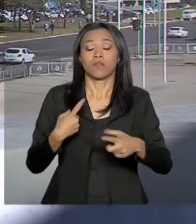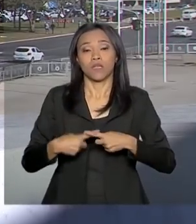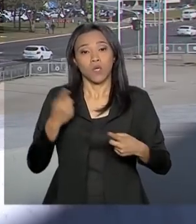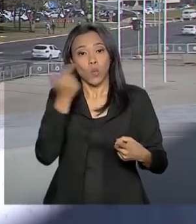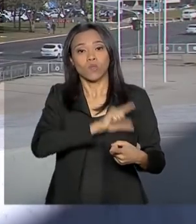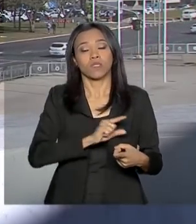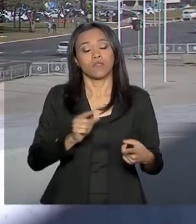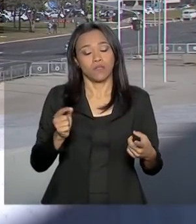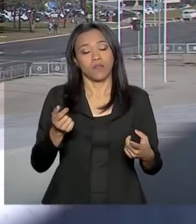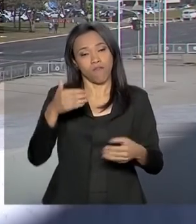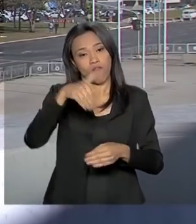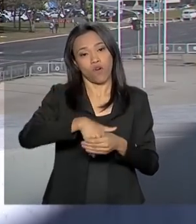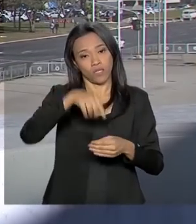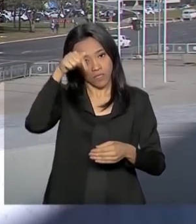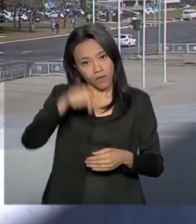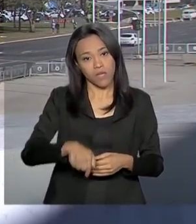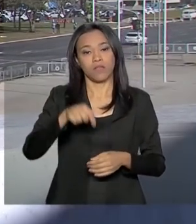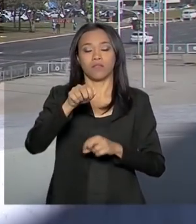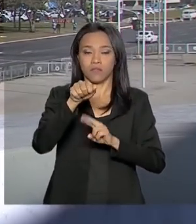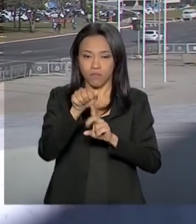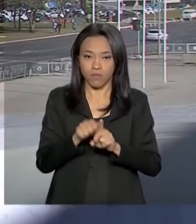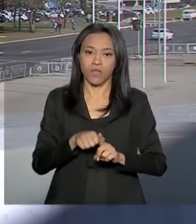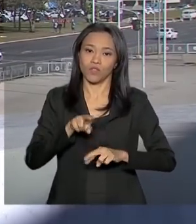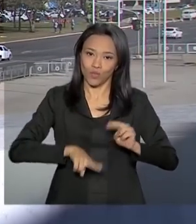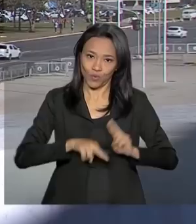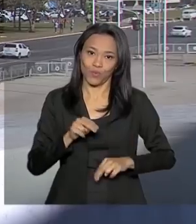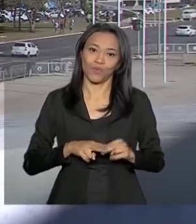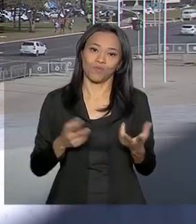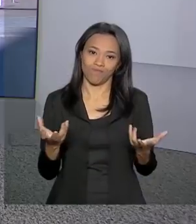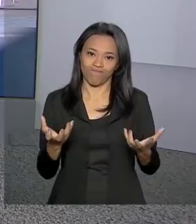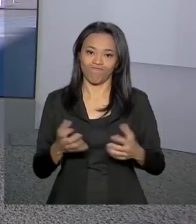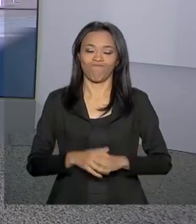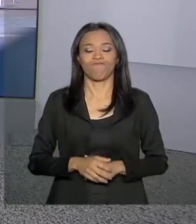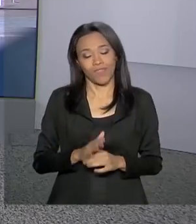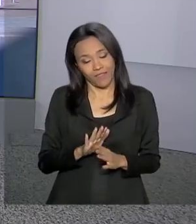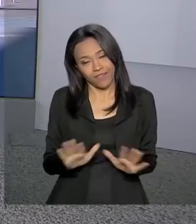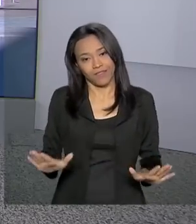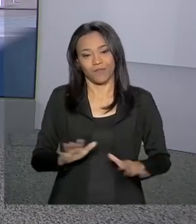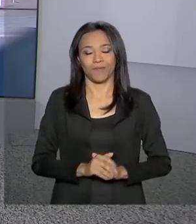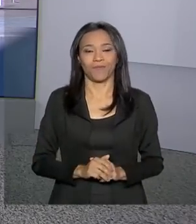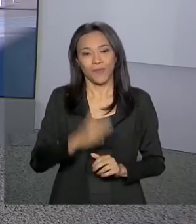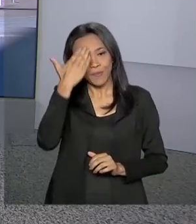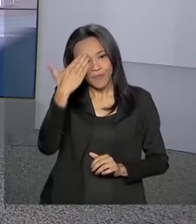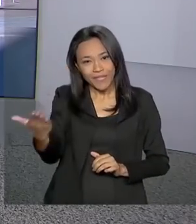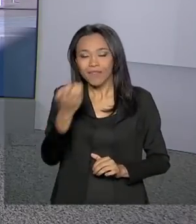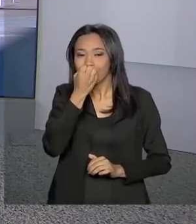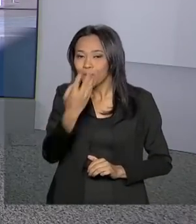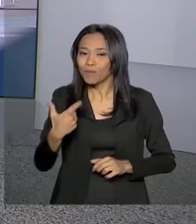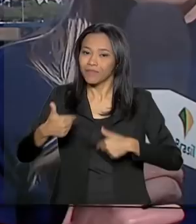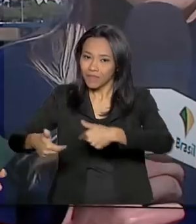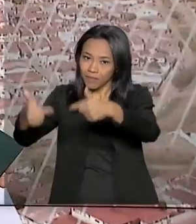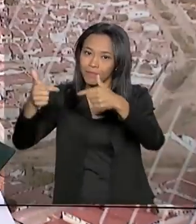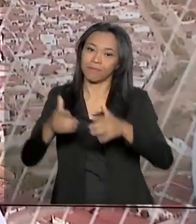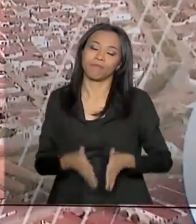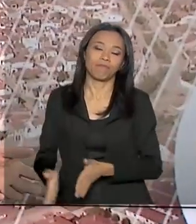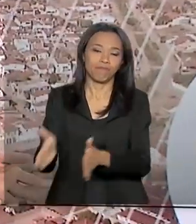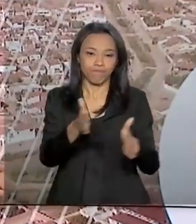votação aconteça ainda neste mês de junho. É isso, Carla. Eu volto com você. Obrigada, Selma. Bom trabalho para você.